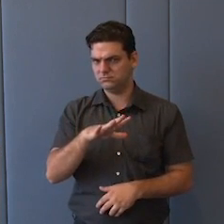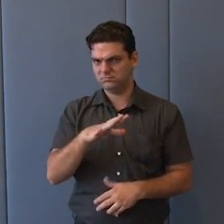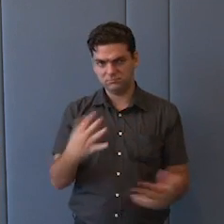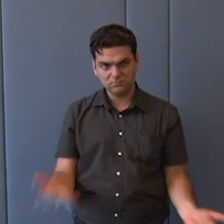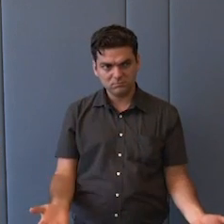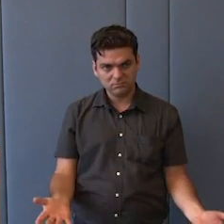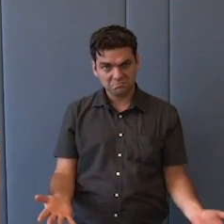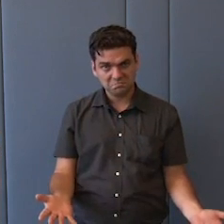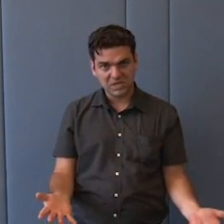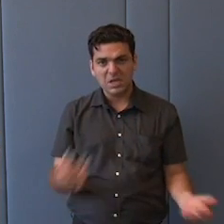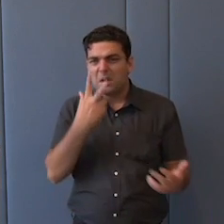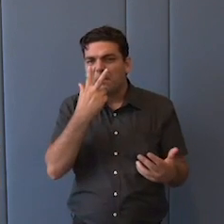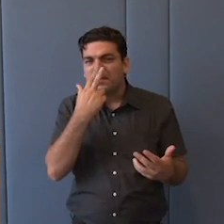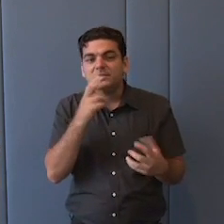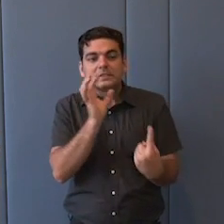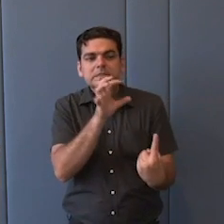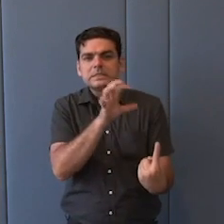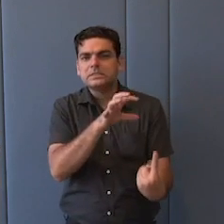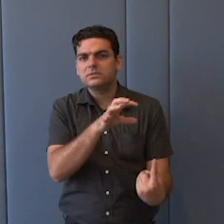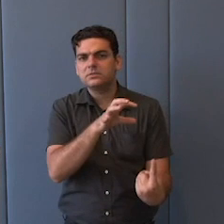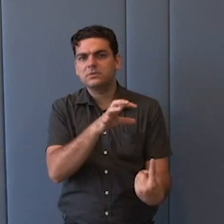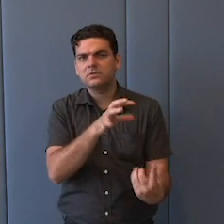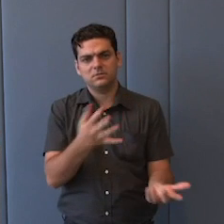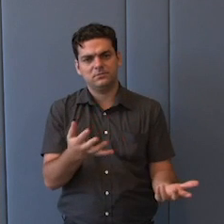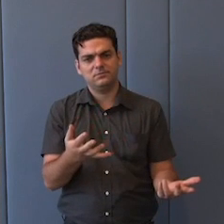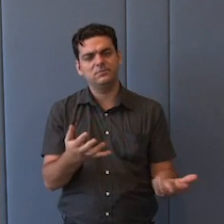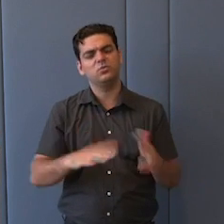conseguir manter o seu controle que estava perdendo.